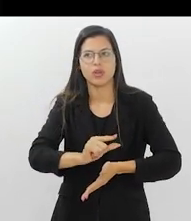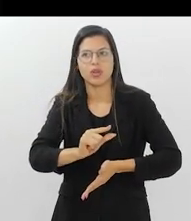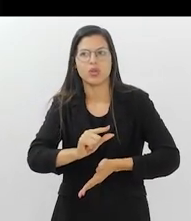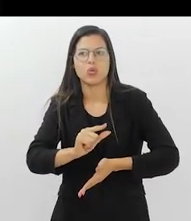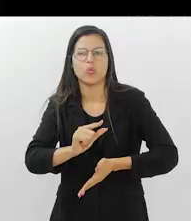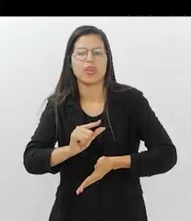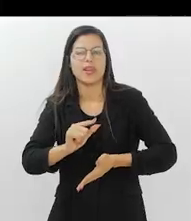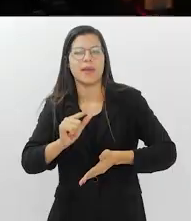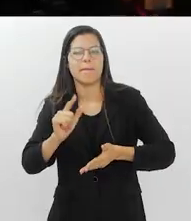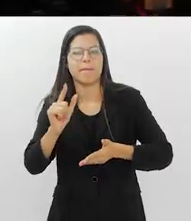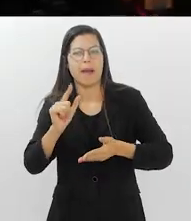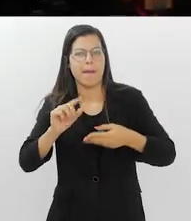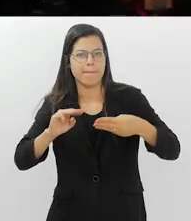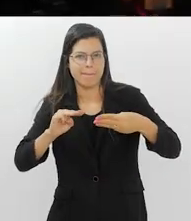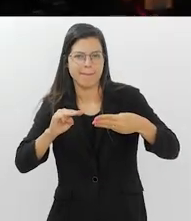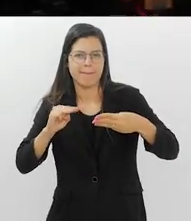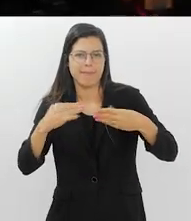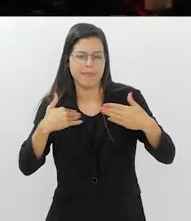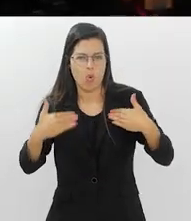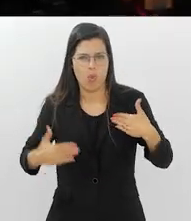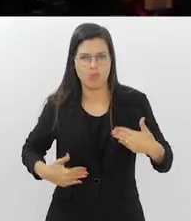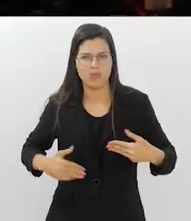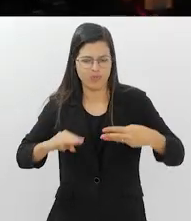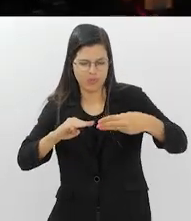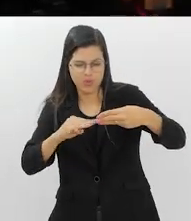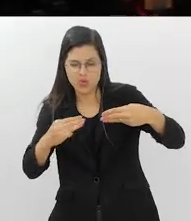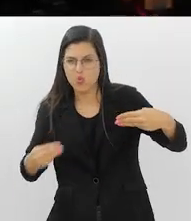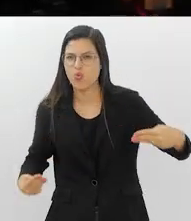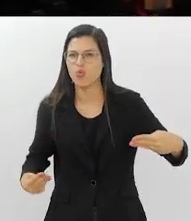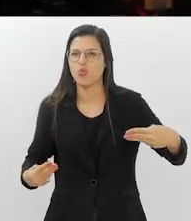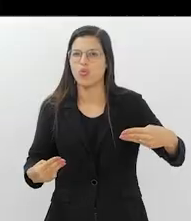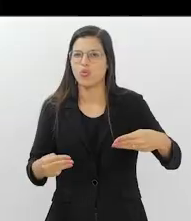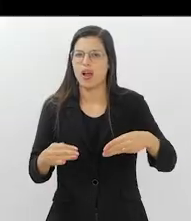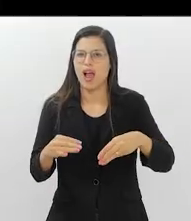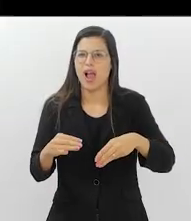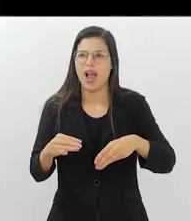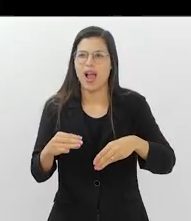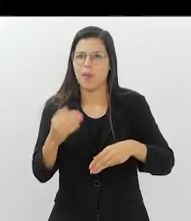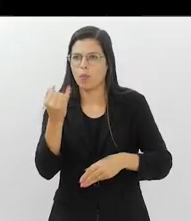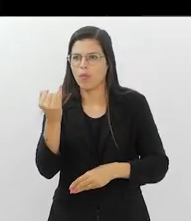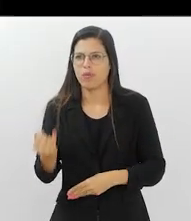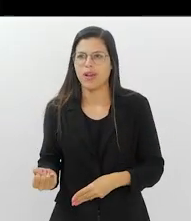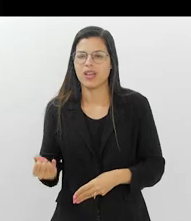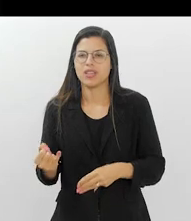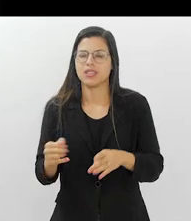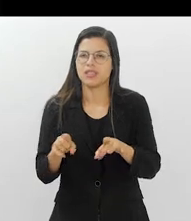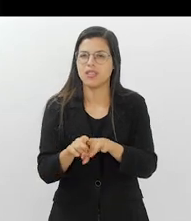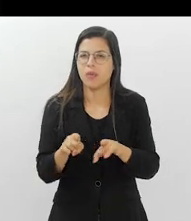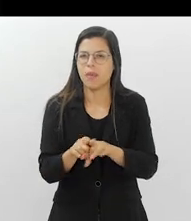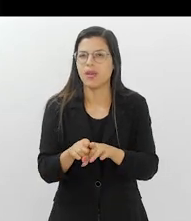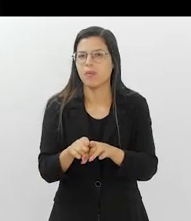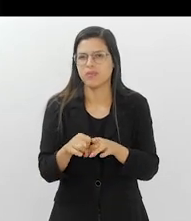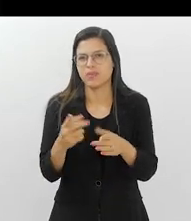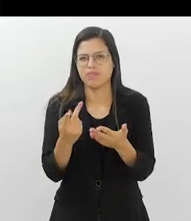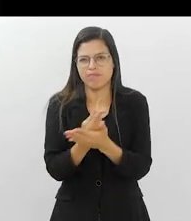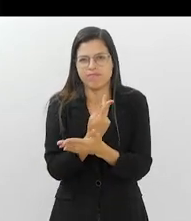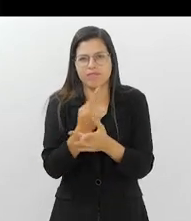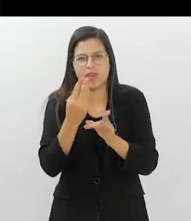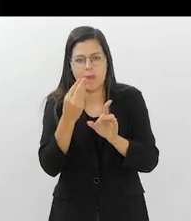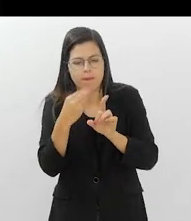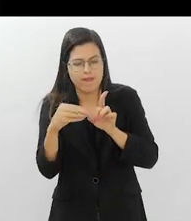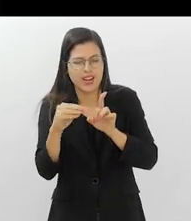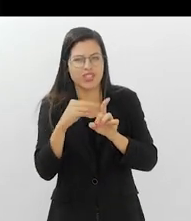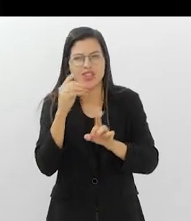de massa muscular, que atrapalha também, acaba ocorrendo o que a chama de sarcopenia, uma fragilidade corporal